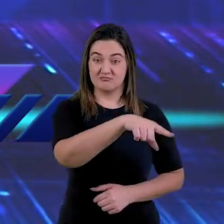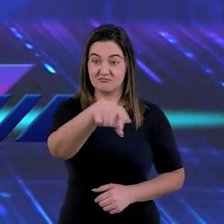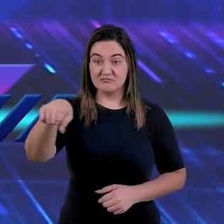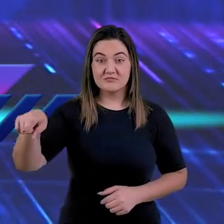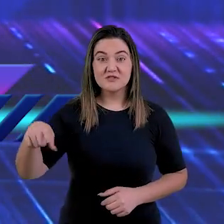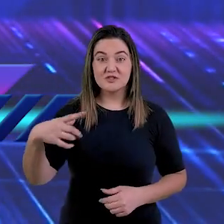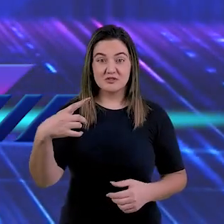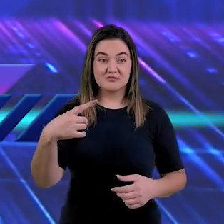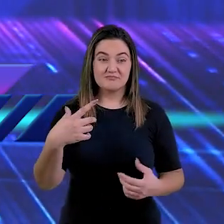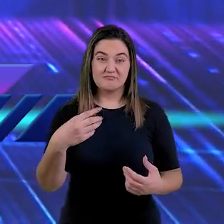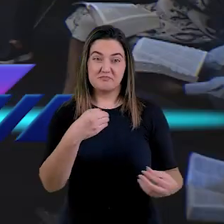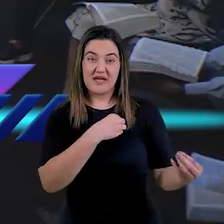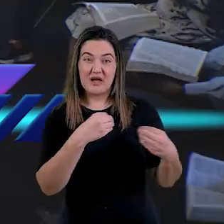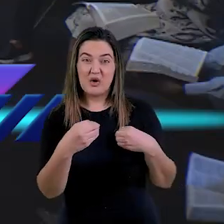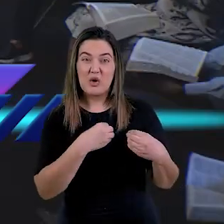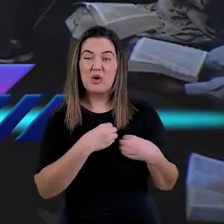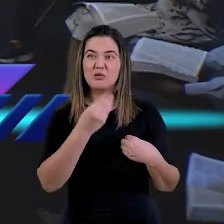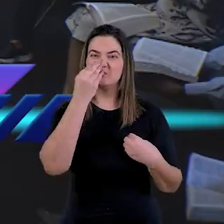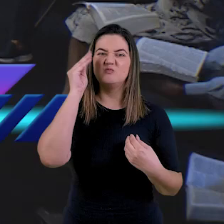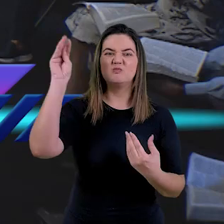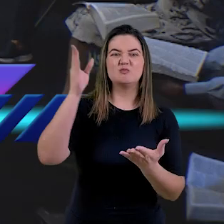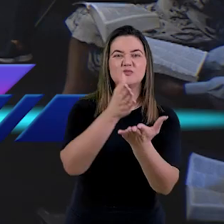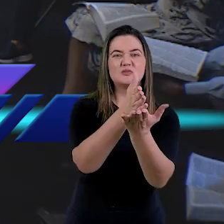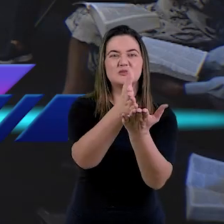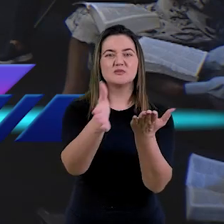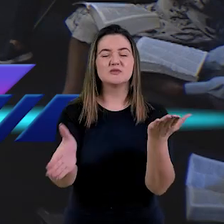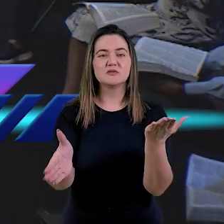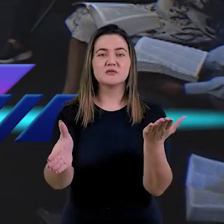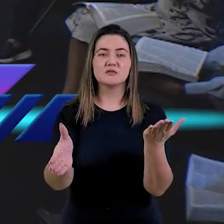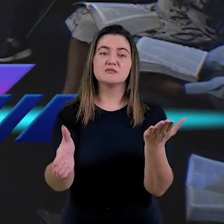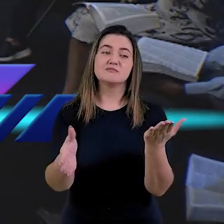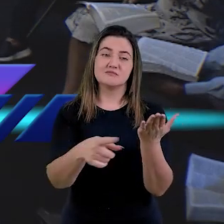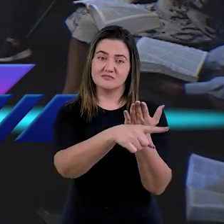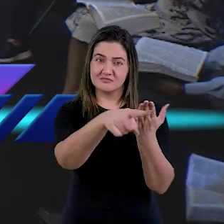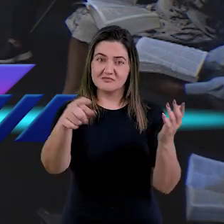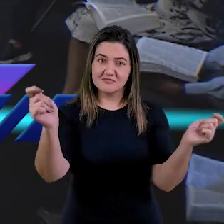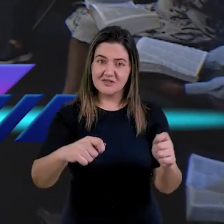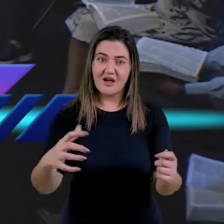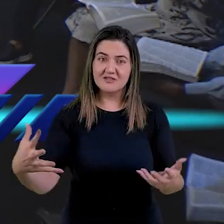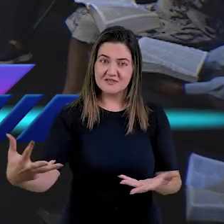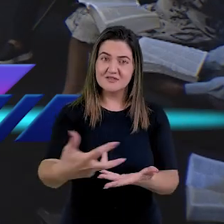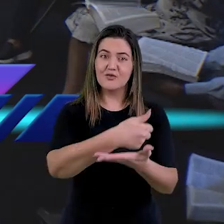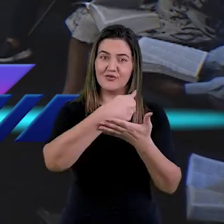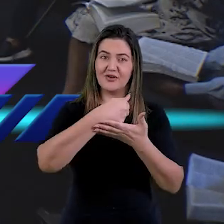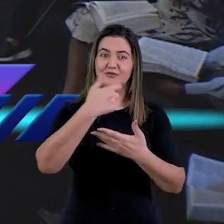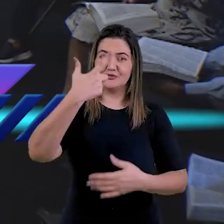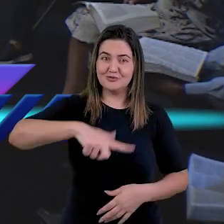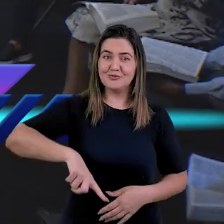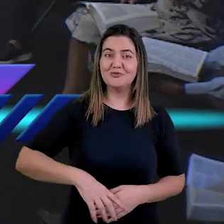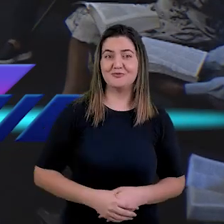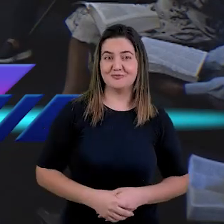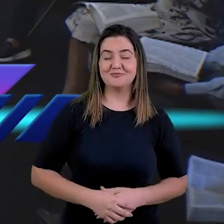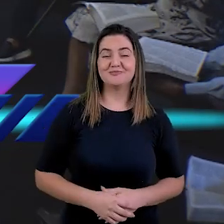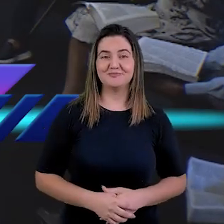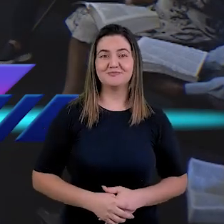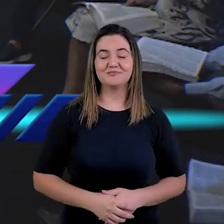escolheu o pecado, que escolheu afastar-se de Deus, poderia ser resgatado pelo Senhor.